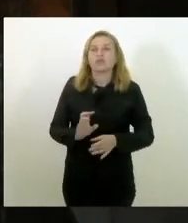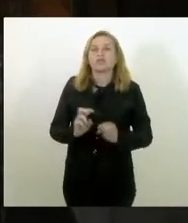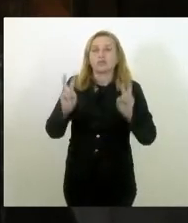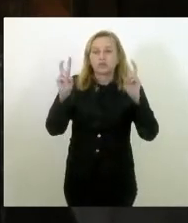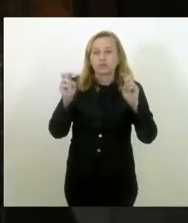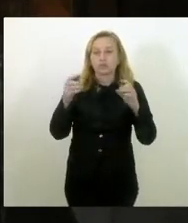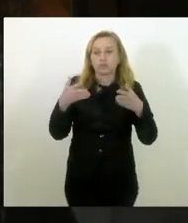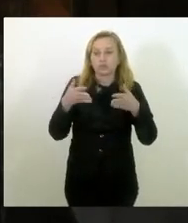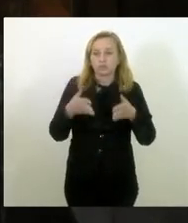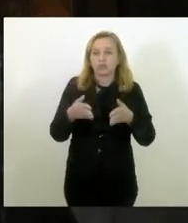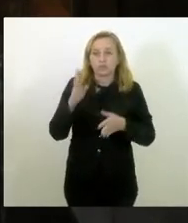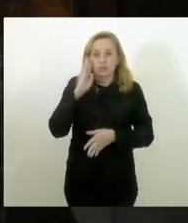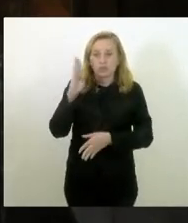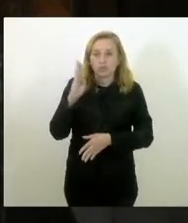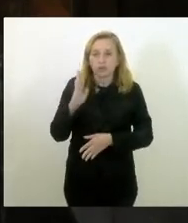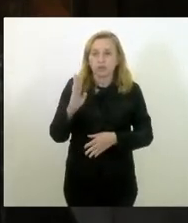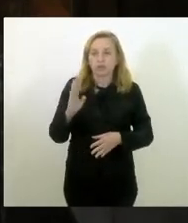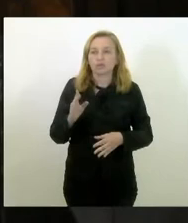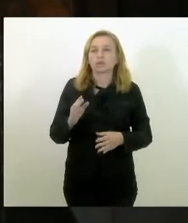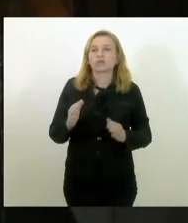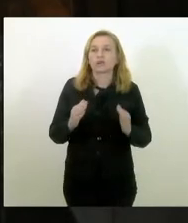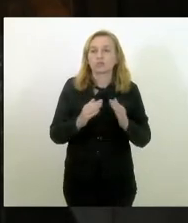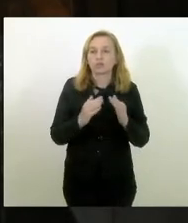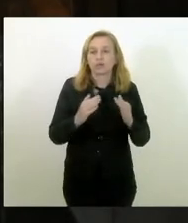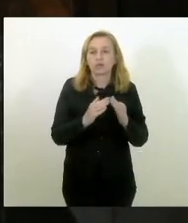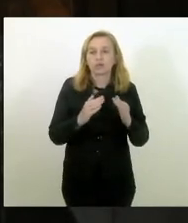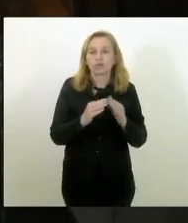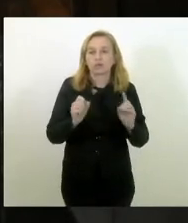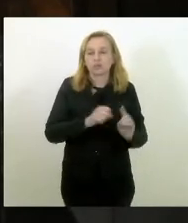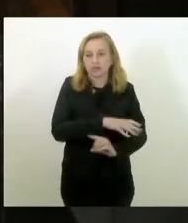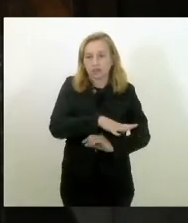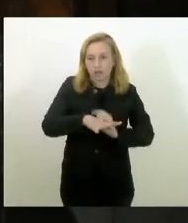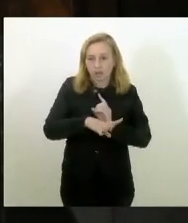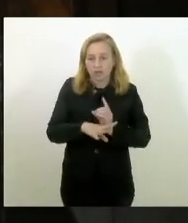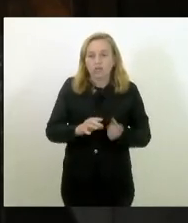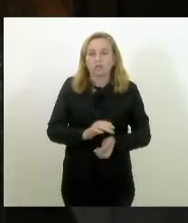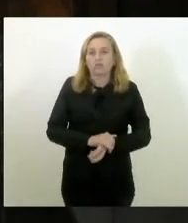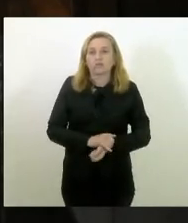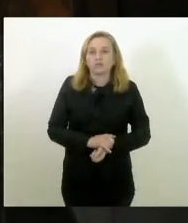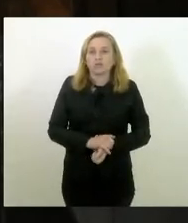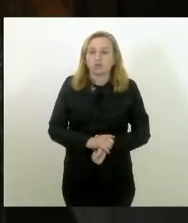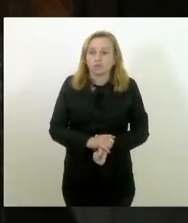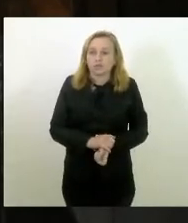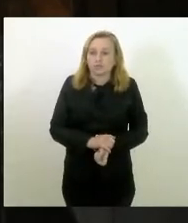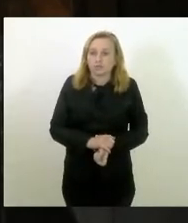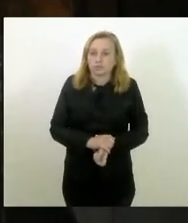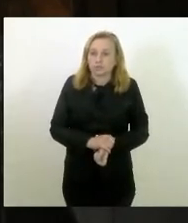que era a habitação de interesse social. e isso se arrastou.